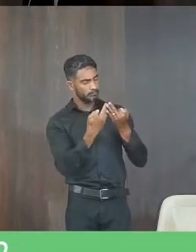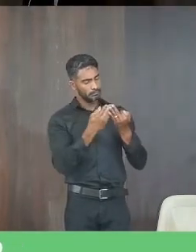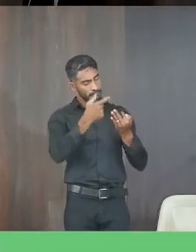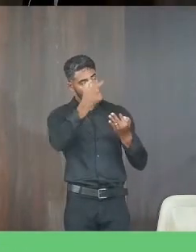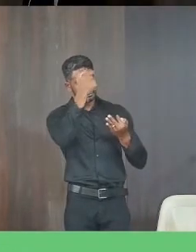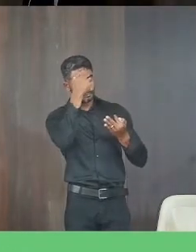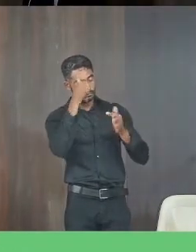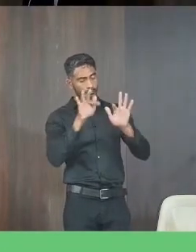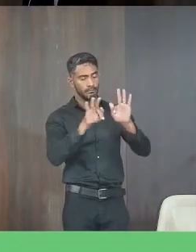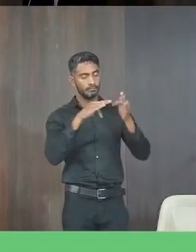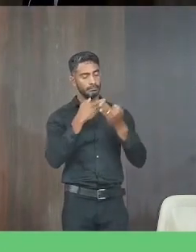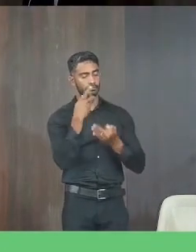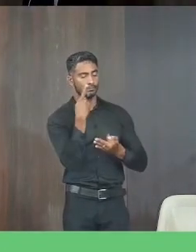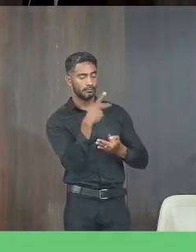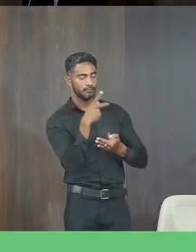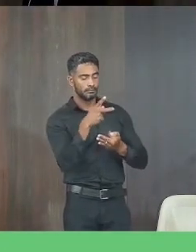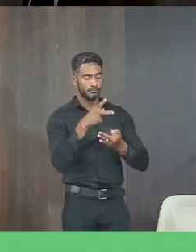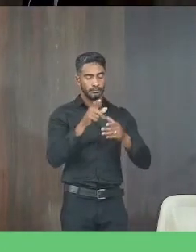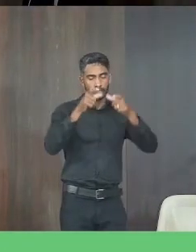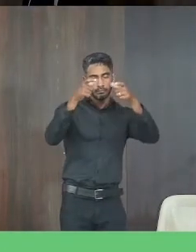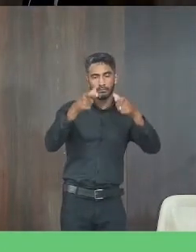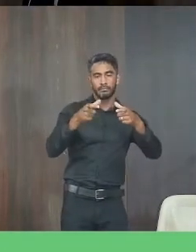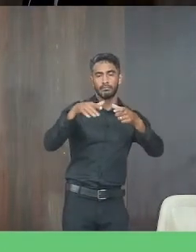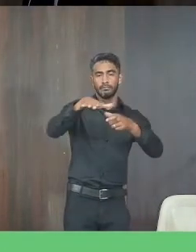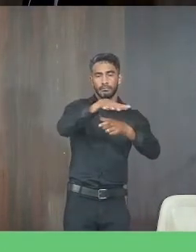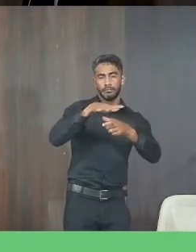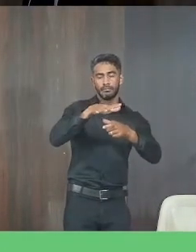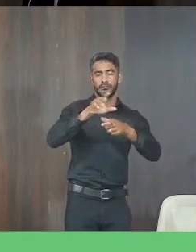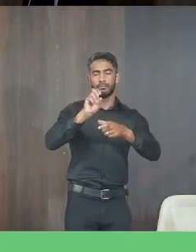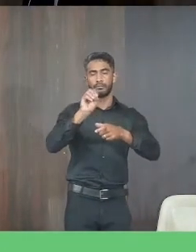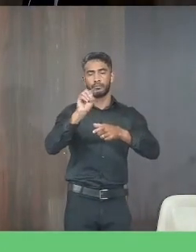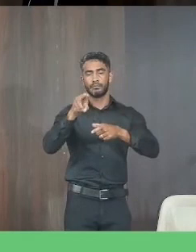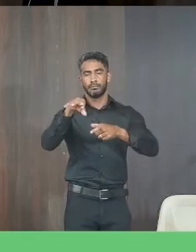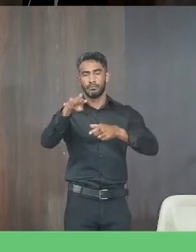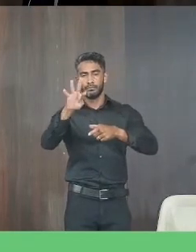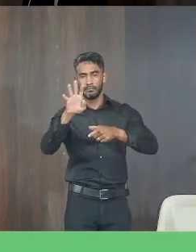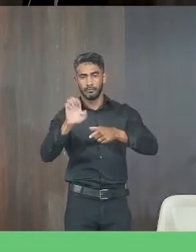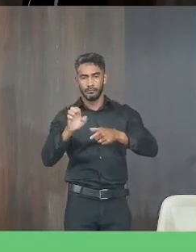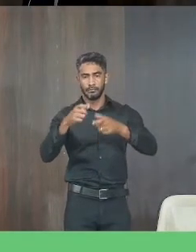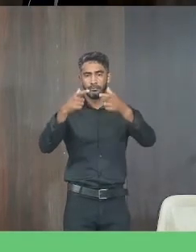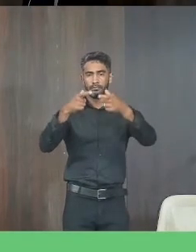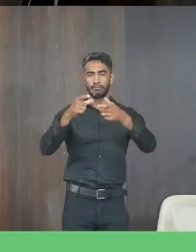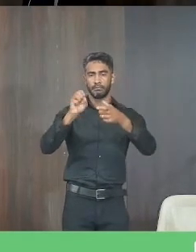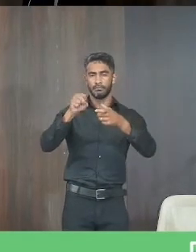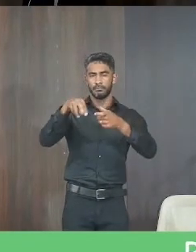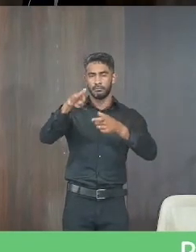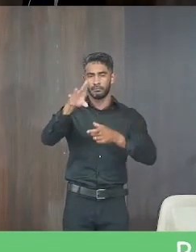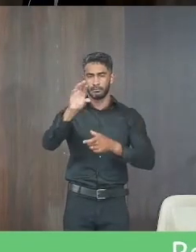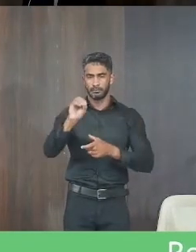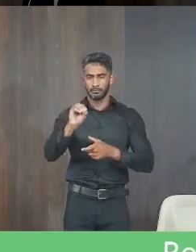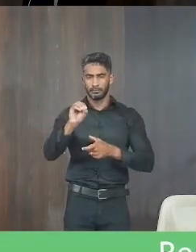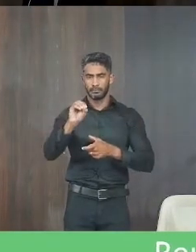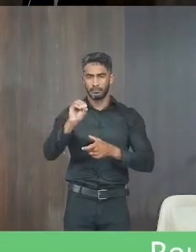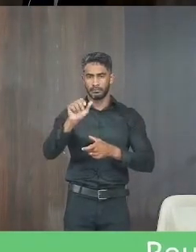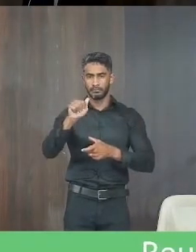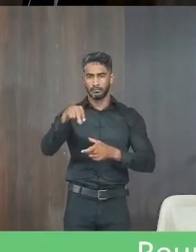dada ciência a família enlutada residente na rua Oriente número 56 bairro Santo Antônio